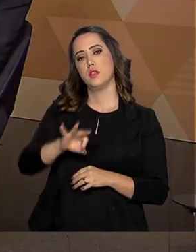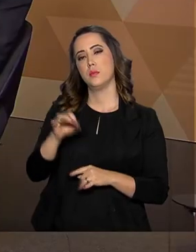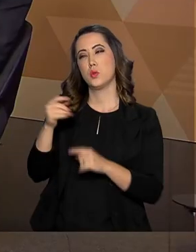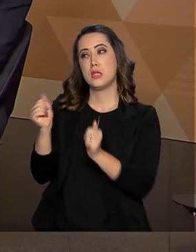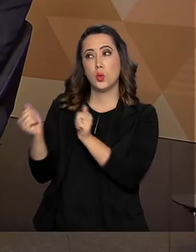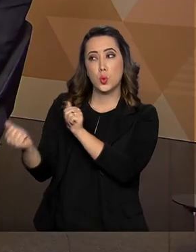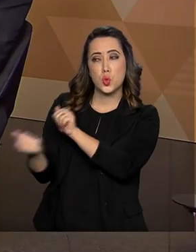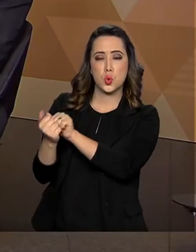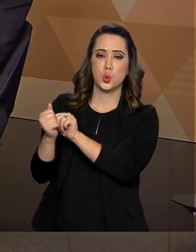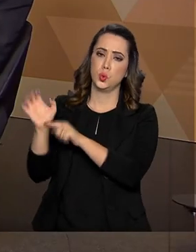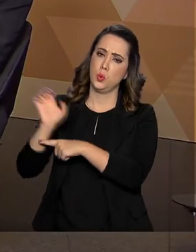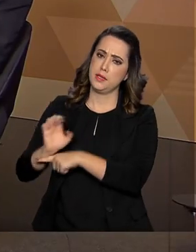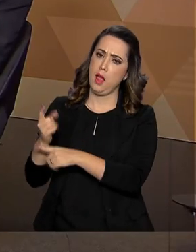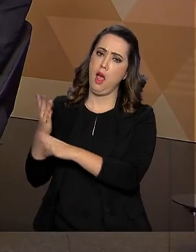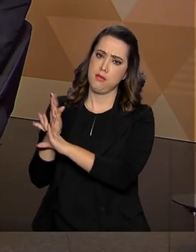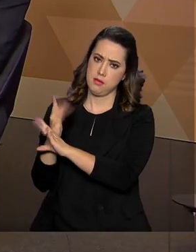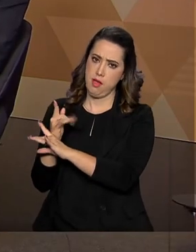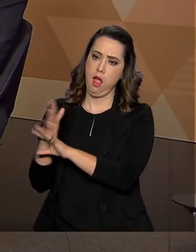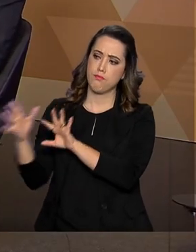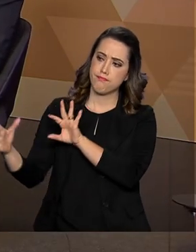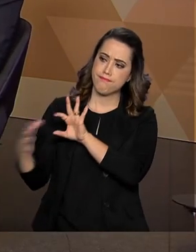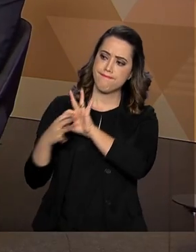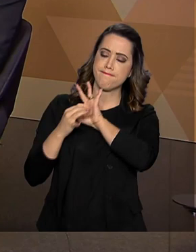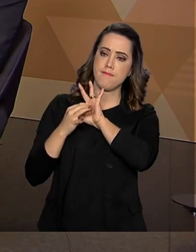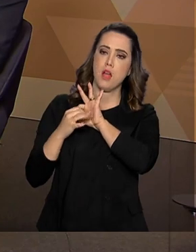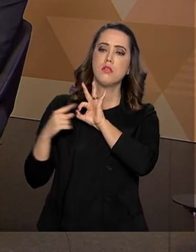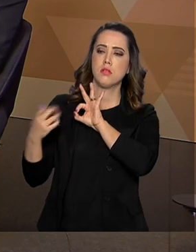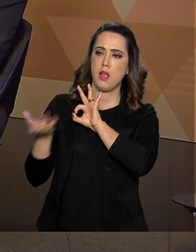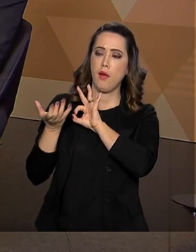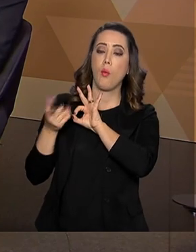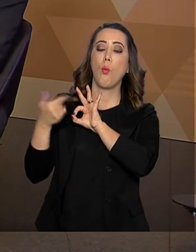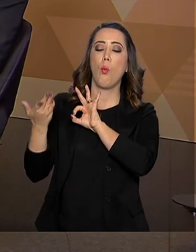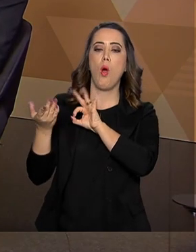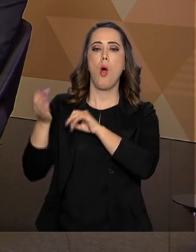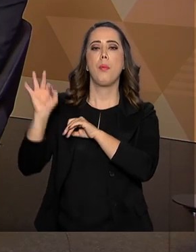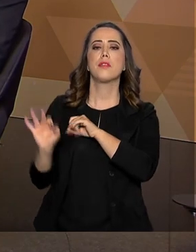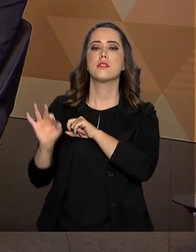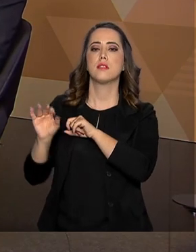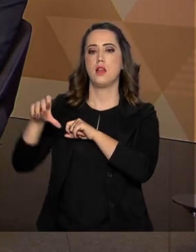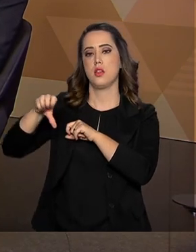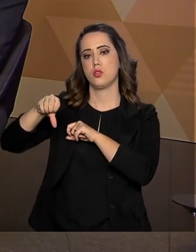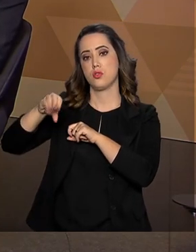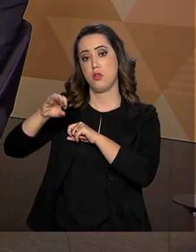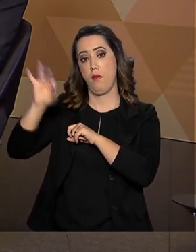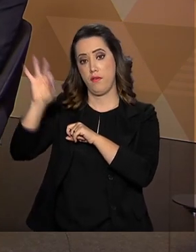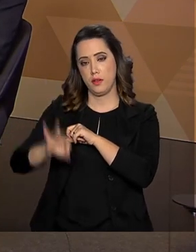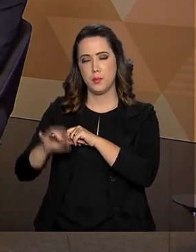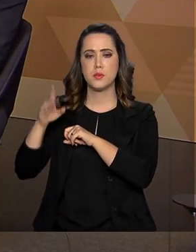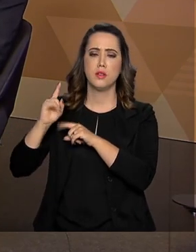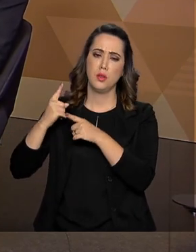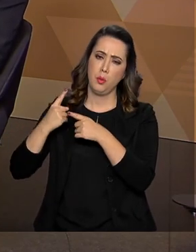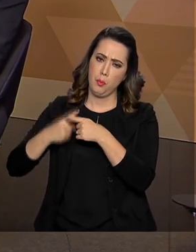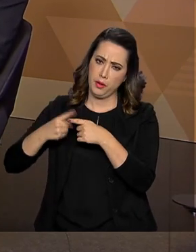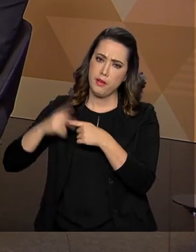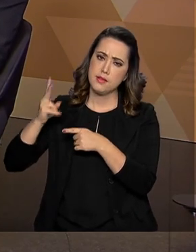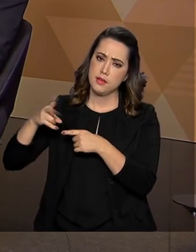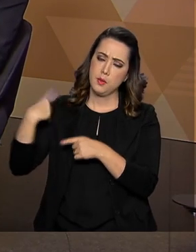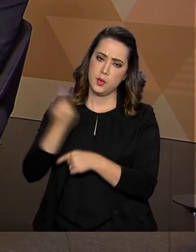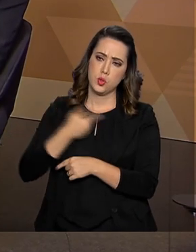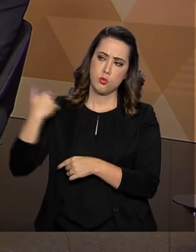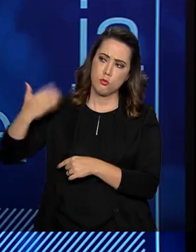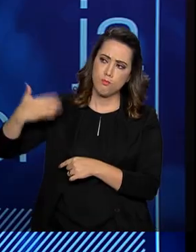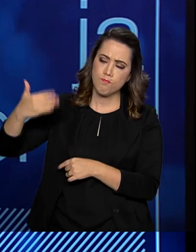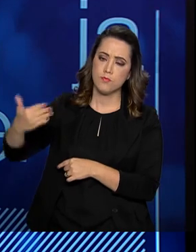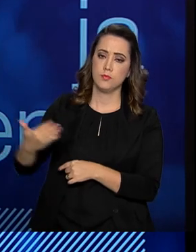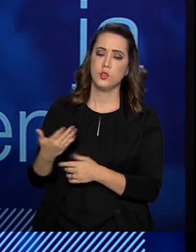e municípios, porque a gente já vinha atingindo mais de 80% em todos os grupos. Isso tem sido um